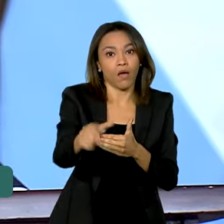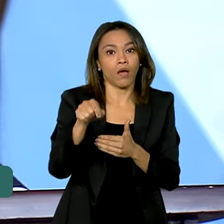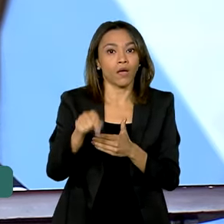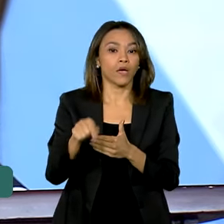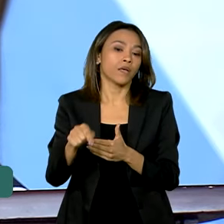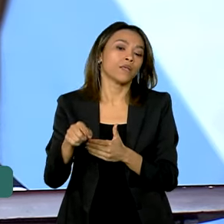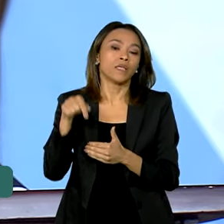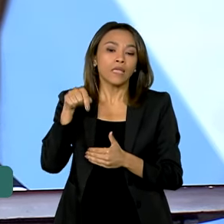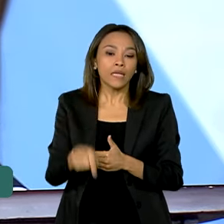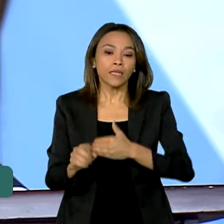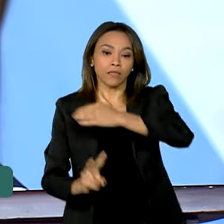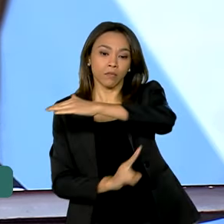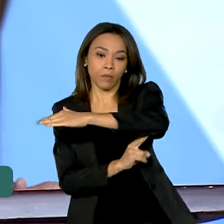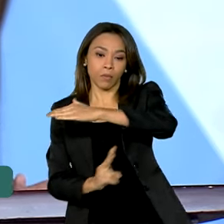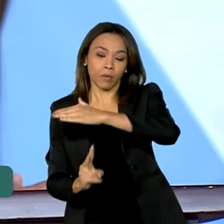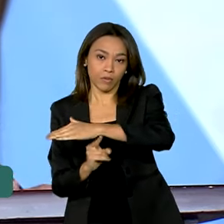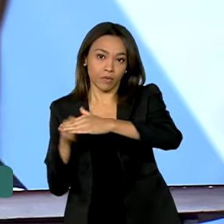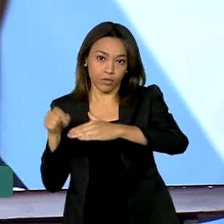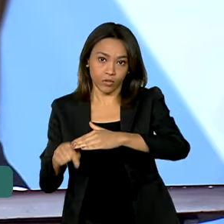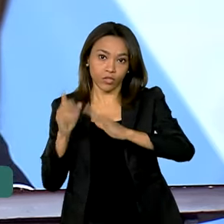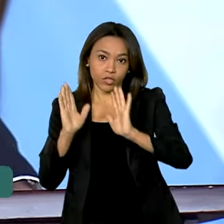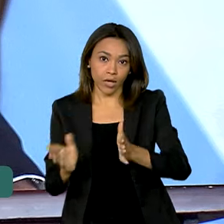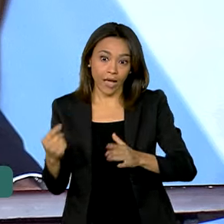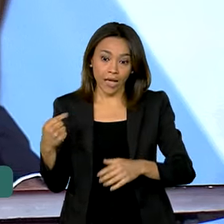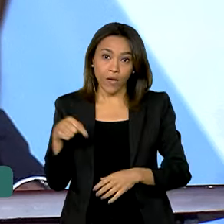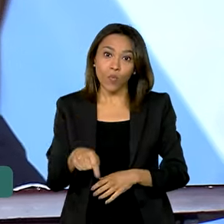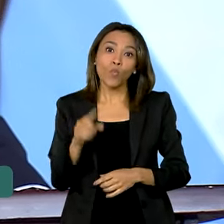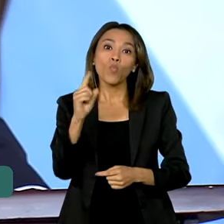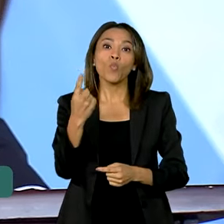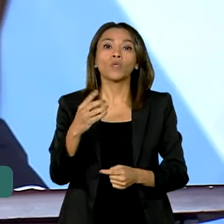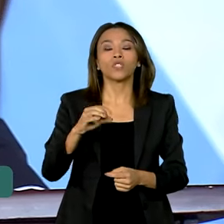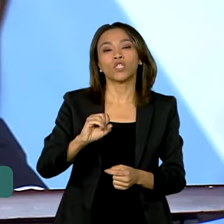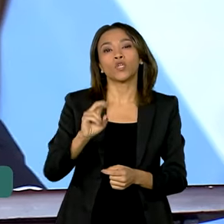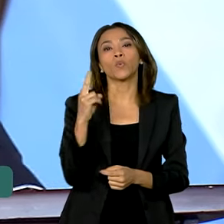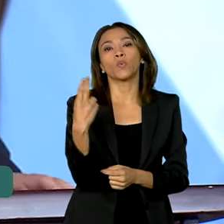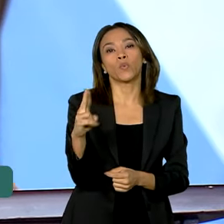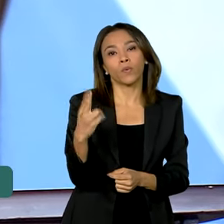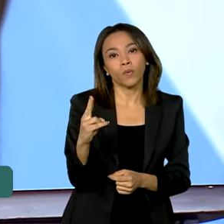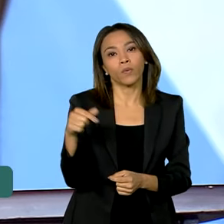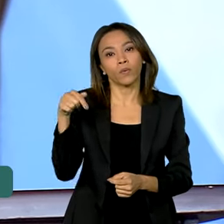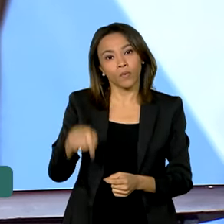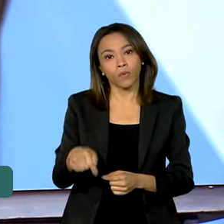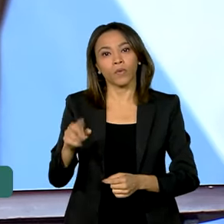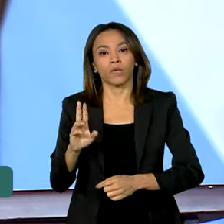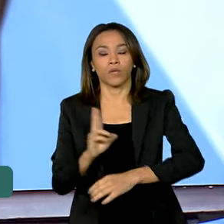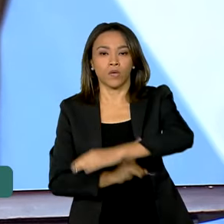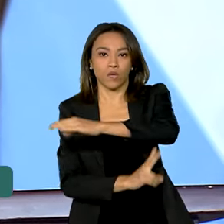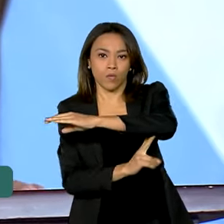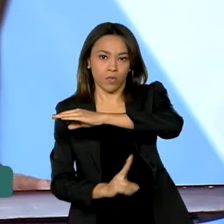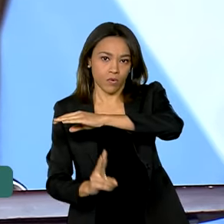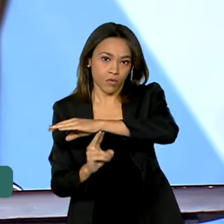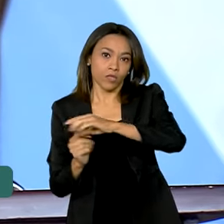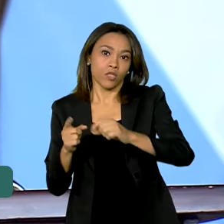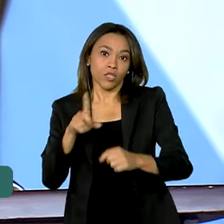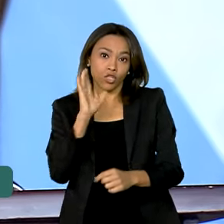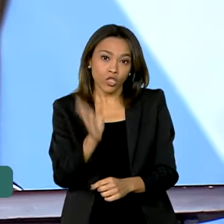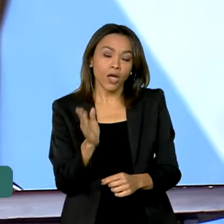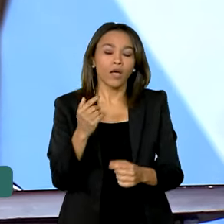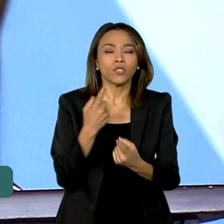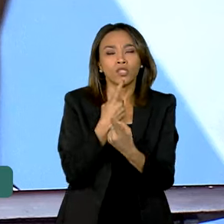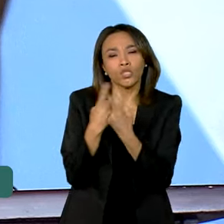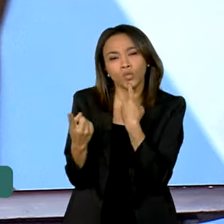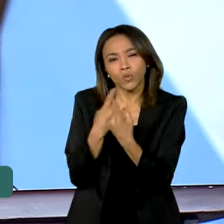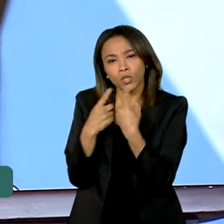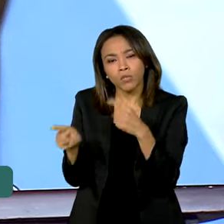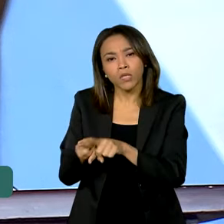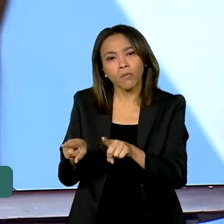na ponte São Borja-Santomé. Uma das pontes é a ponte uruguaiana Passo de los Livres. Discutimos as perspectivas